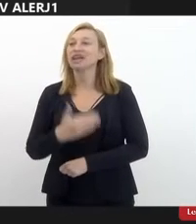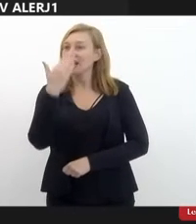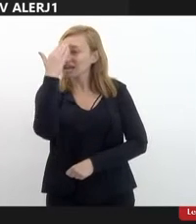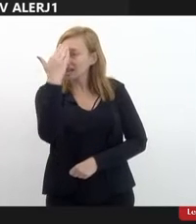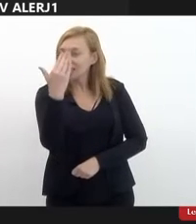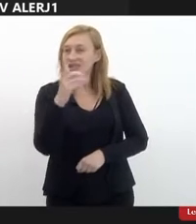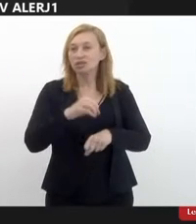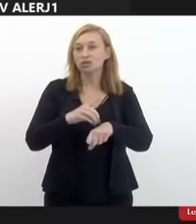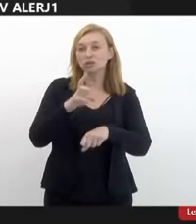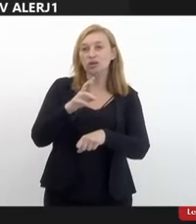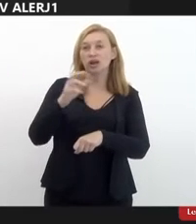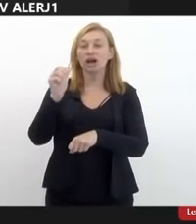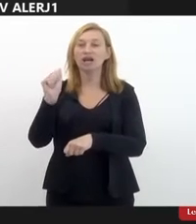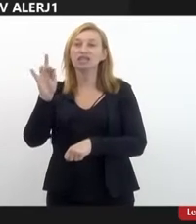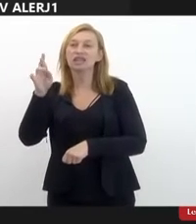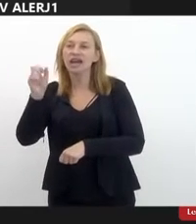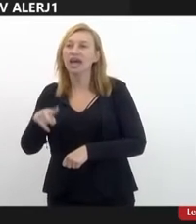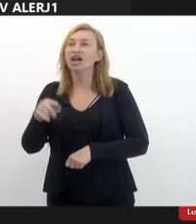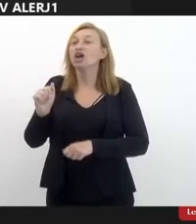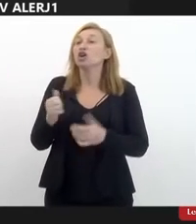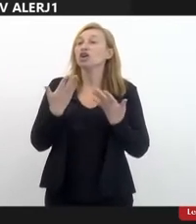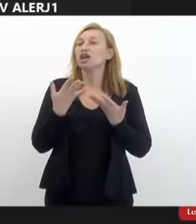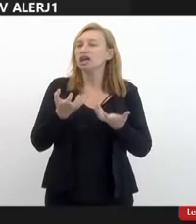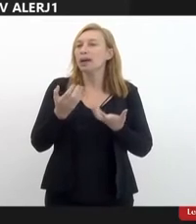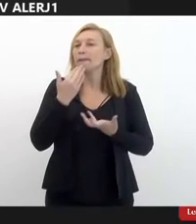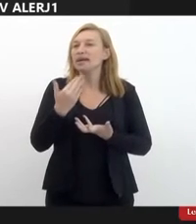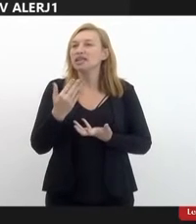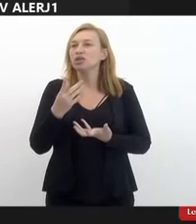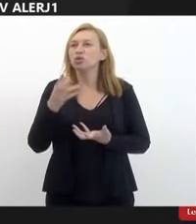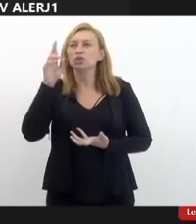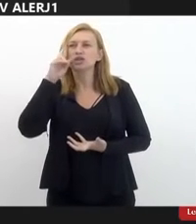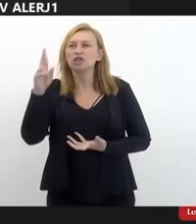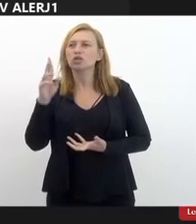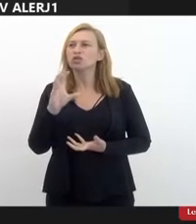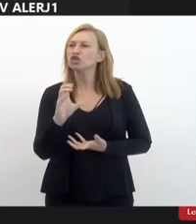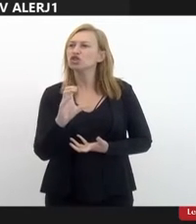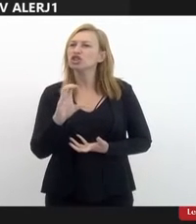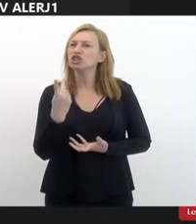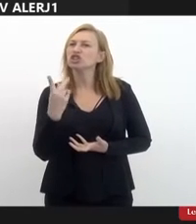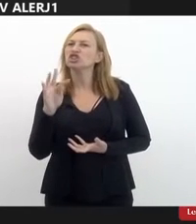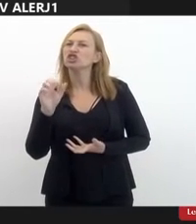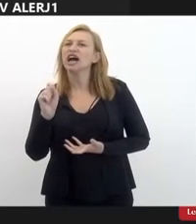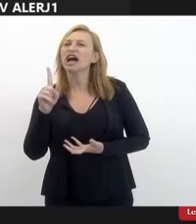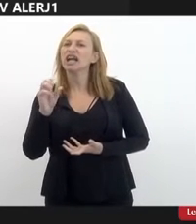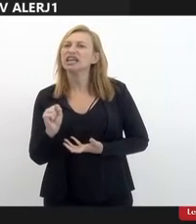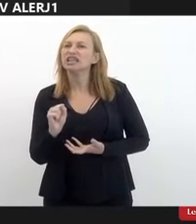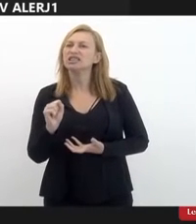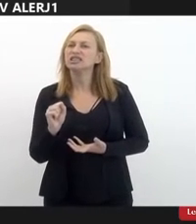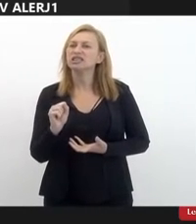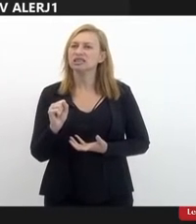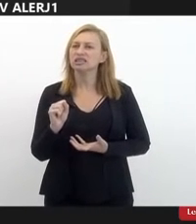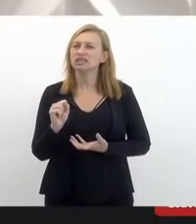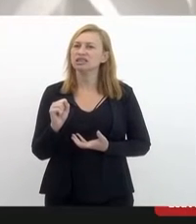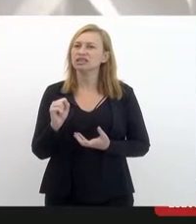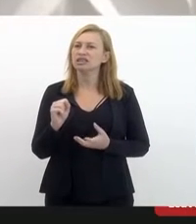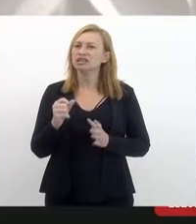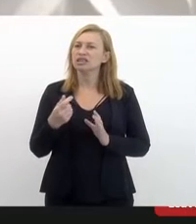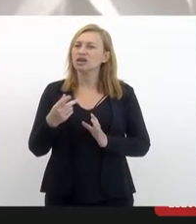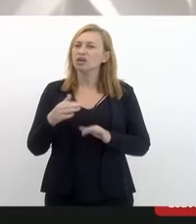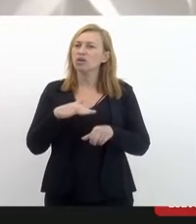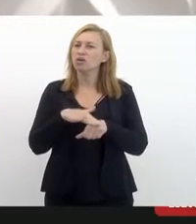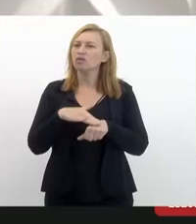Agradecendo à doutora Andréia, eu queria pedir para o senhor Charles de Souza se identificar no chat, por favor.